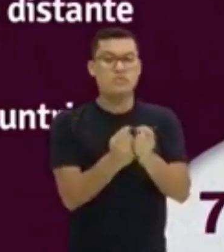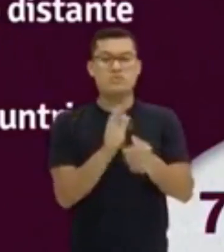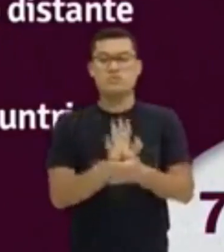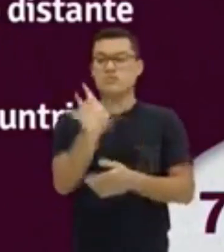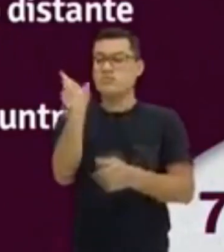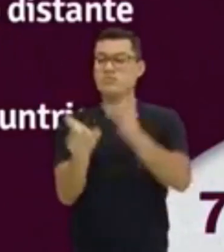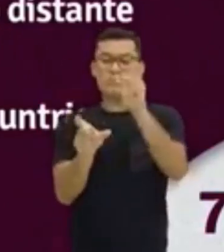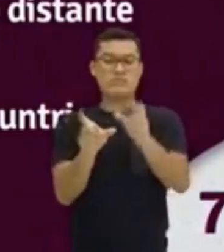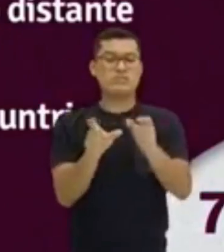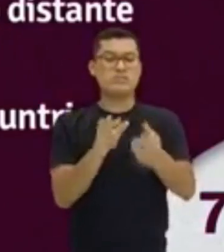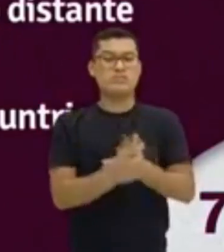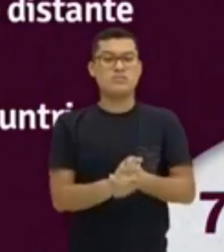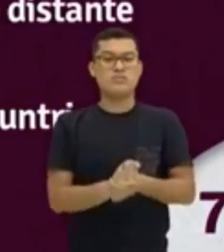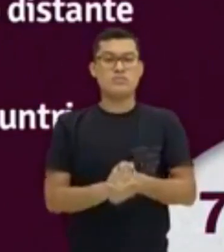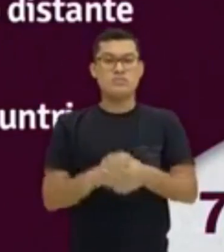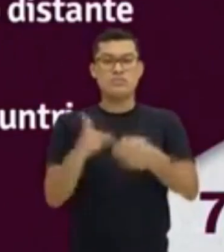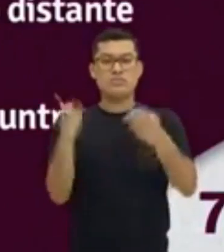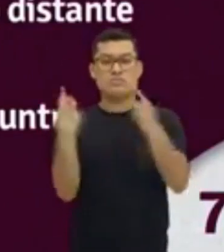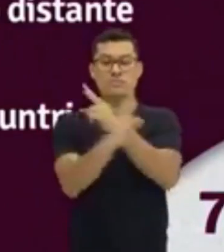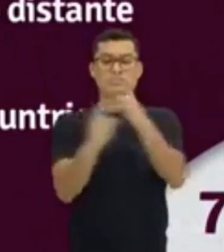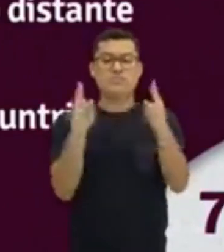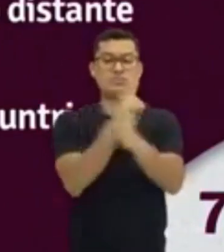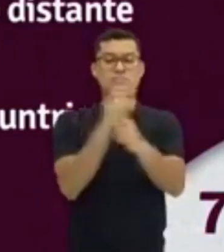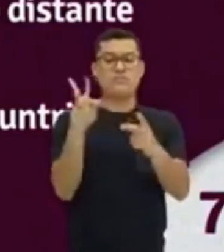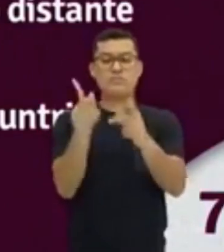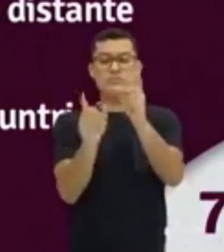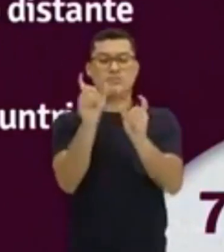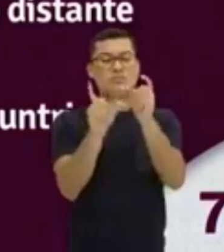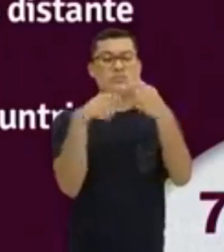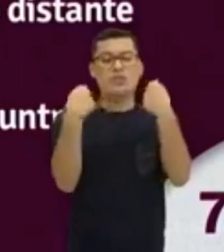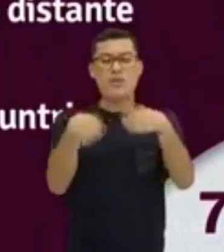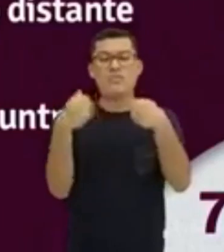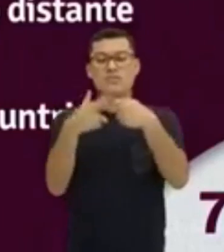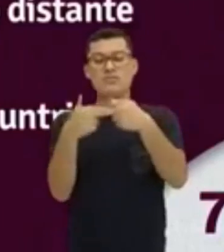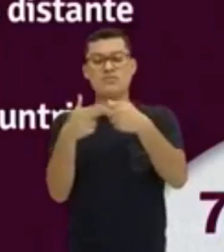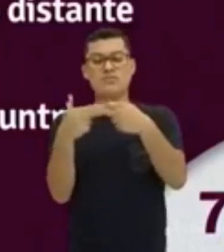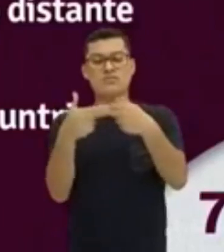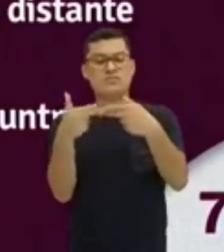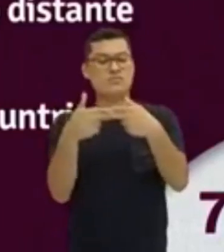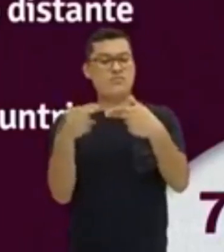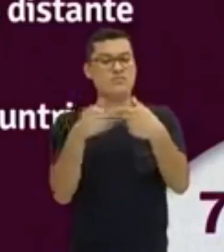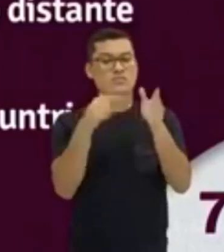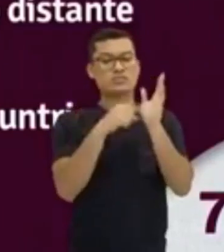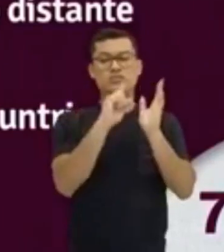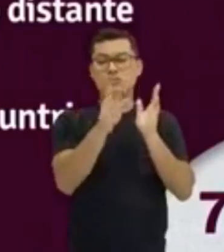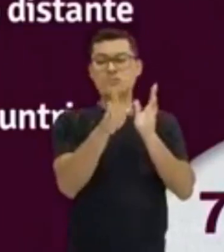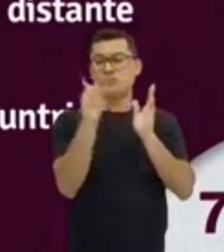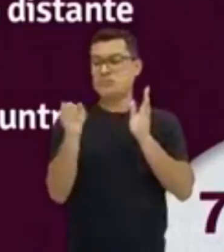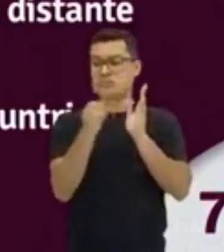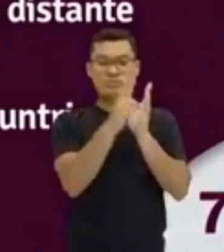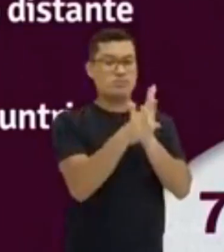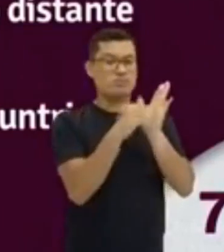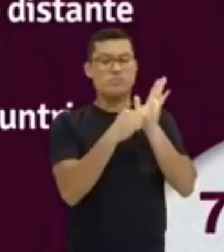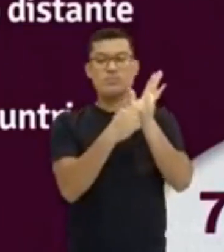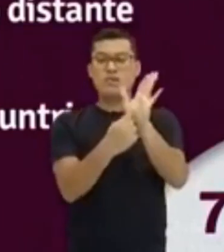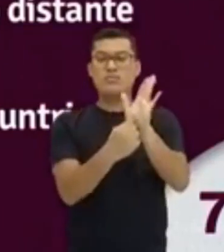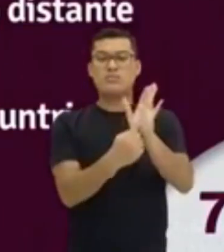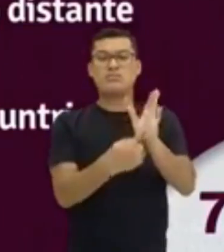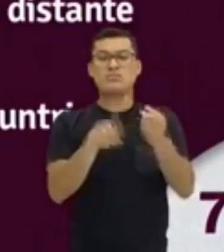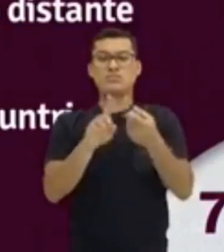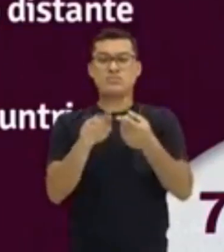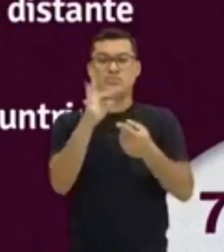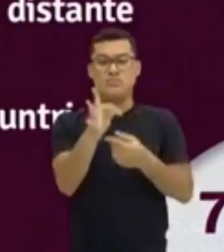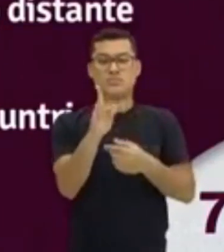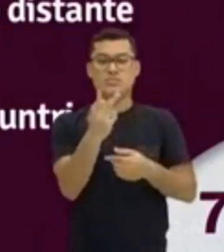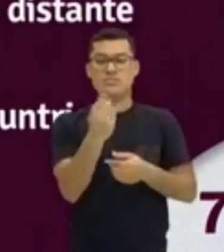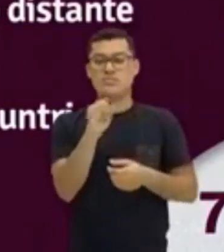sinônimos. Quando você precisar apontar e apresentar, você vai usar o this, você vai